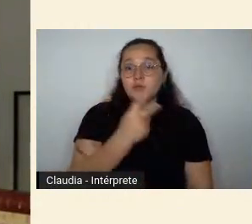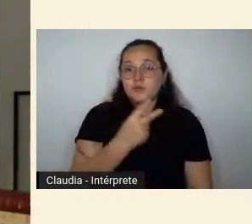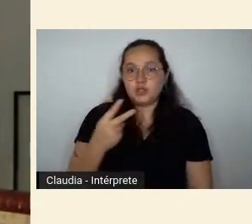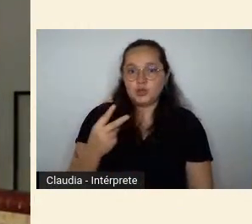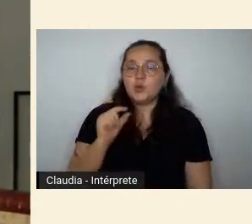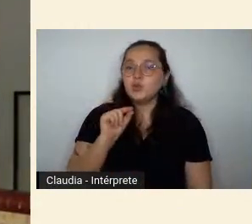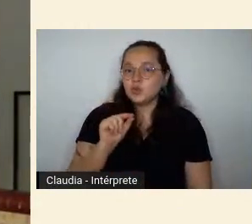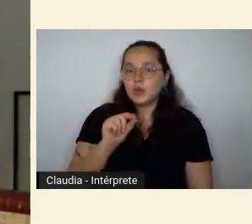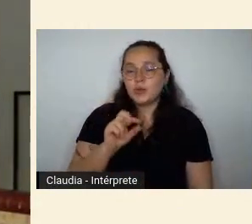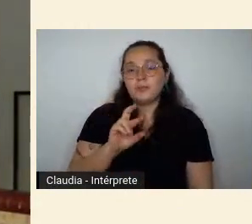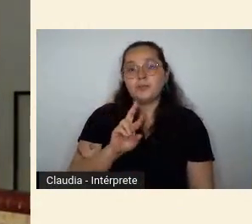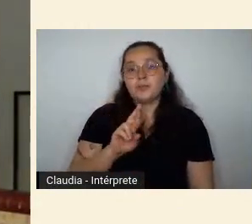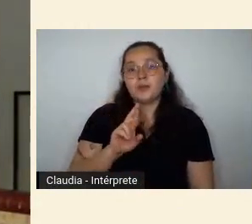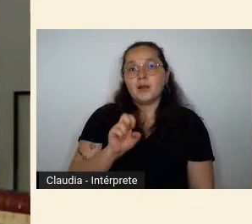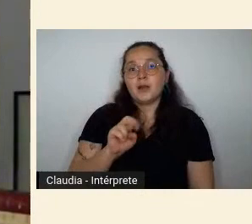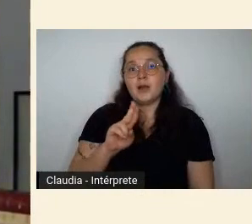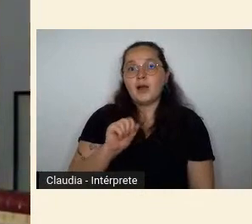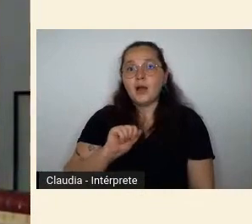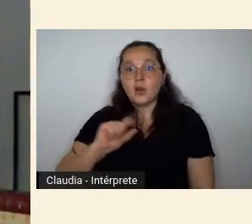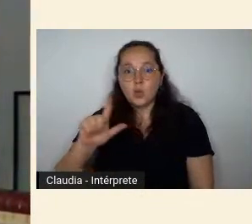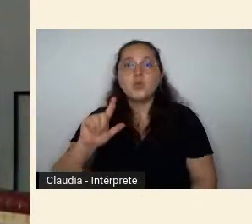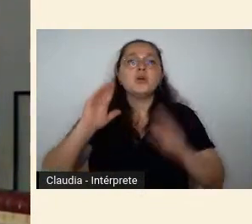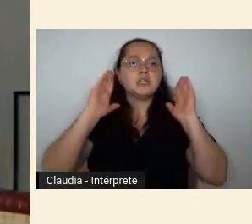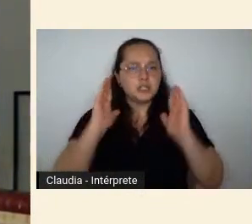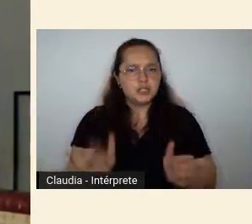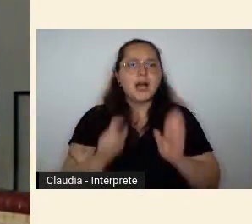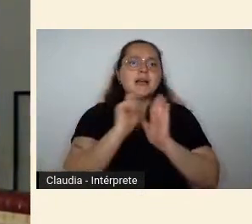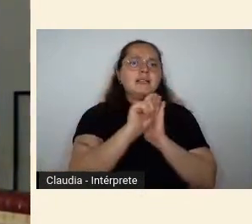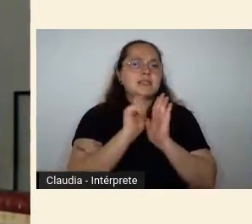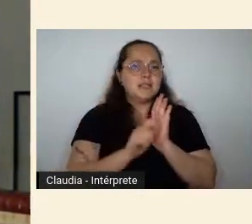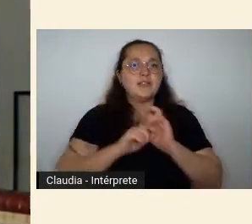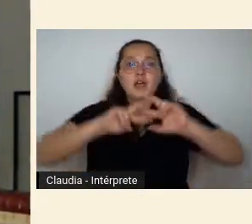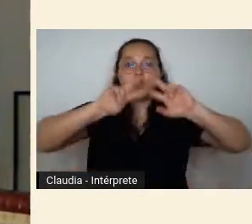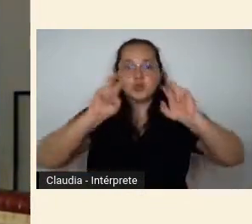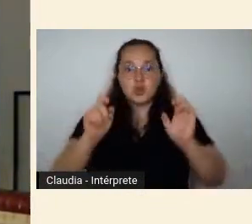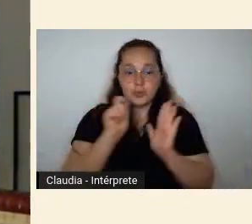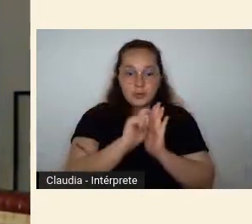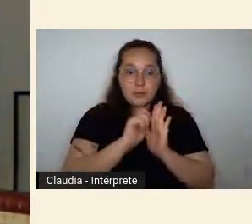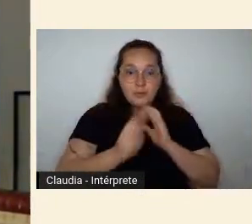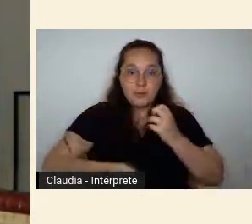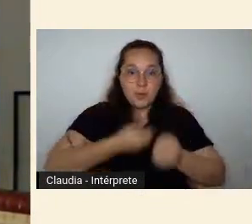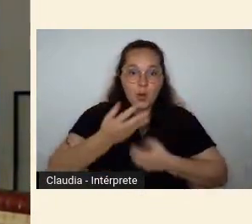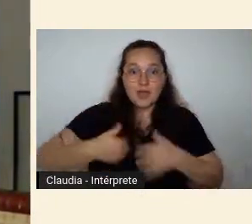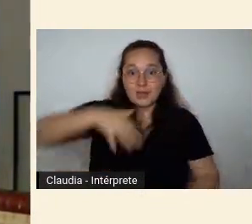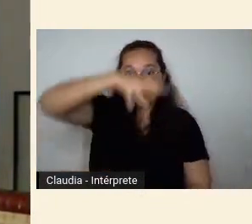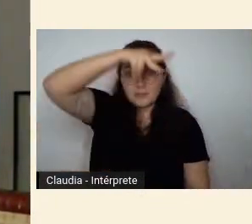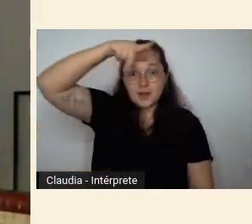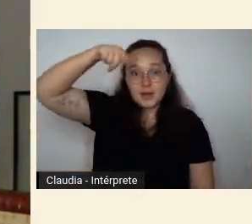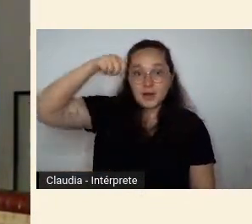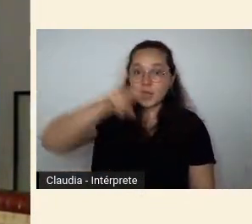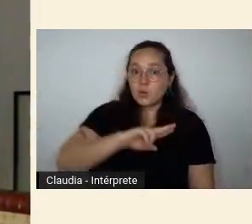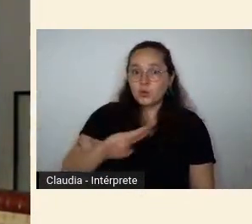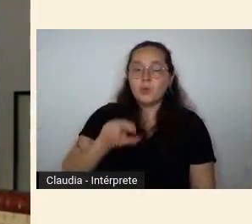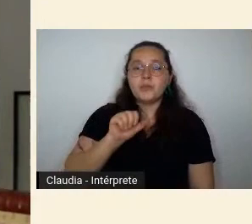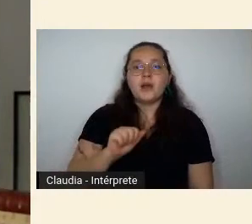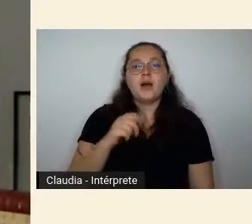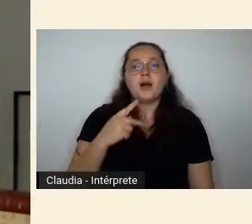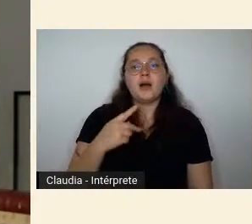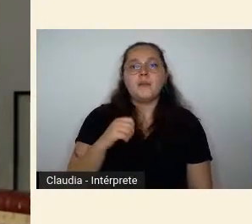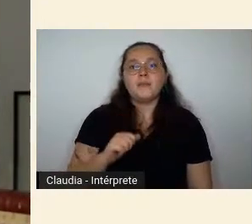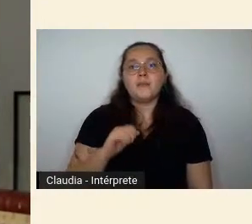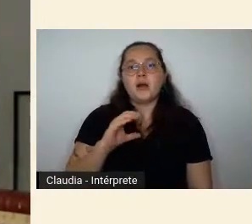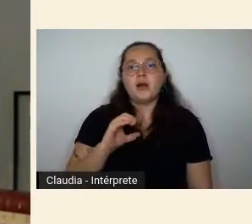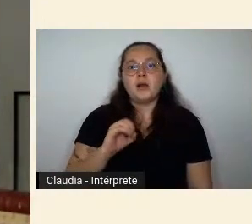poetas modernistas maranhenses no jornal local de Maranhão chamado A Pacotilha em 1924 Joaquim